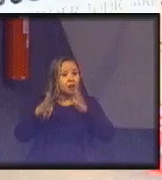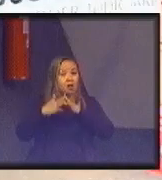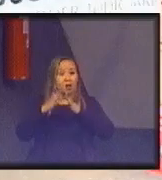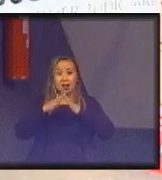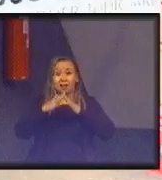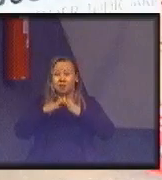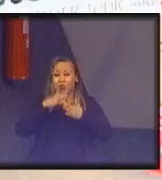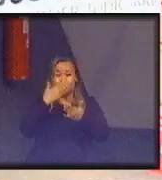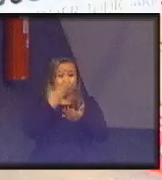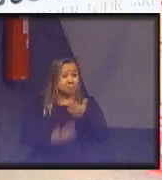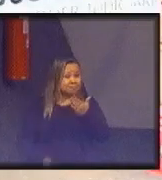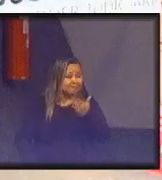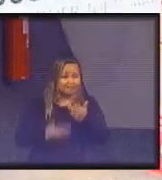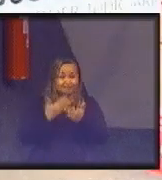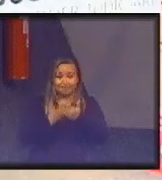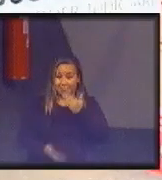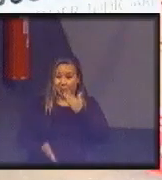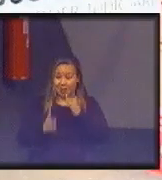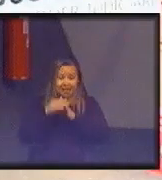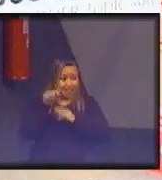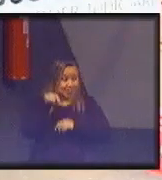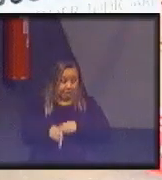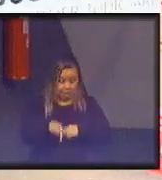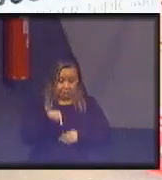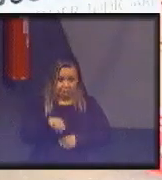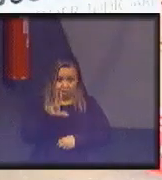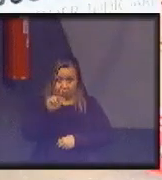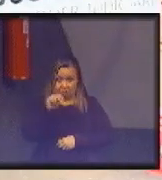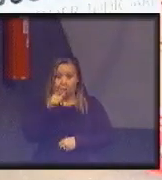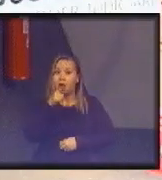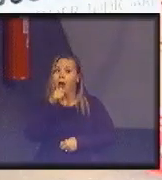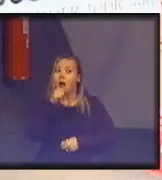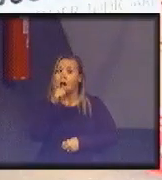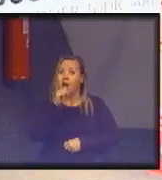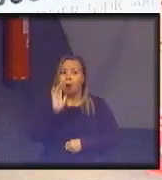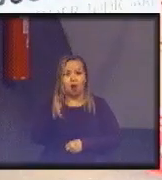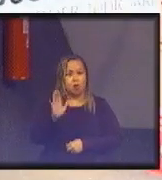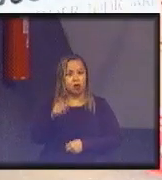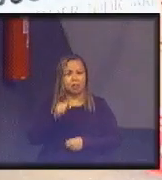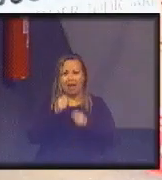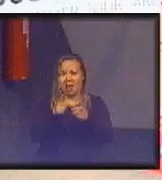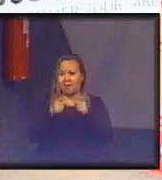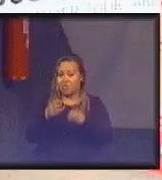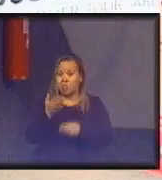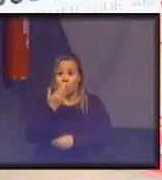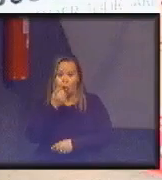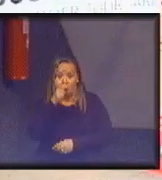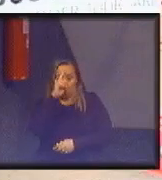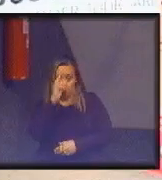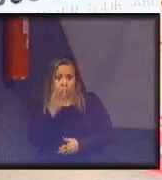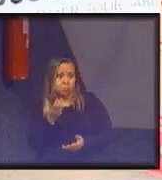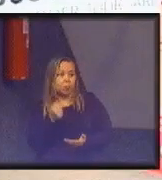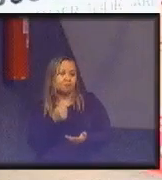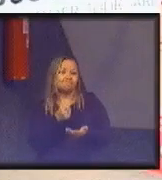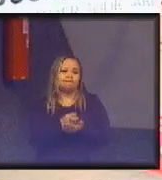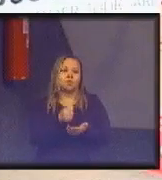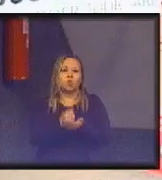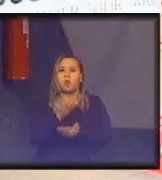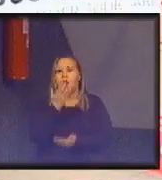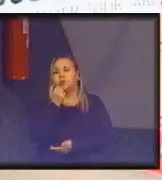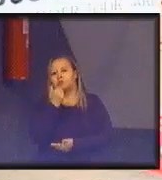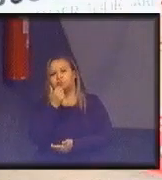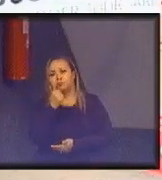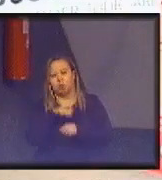caiu. Aqui, em termos de água, a gente já está vendendo almoço para comprar a janta. a